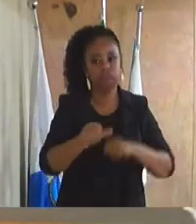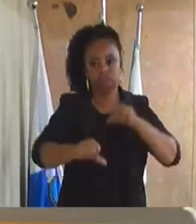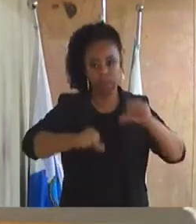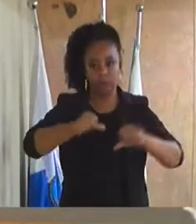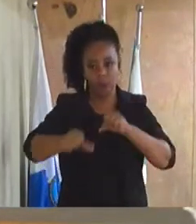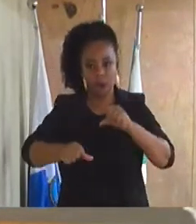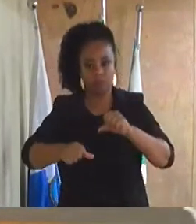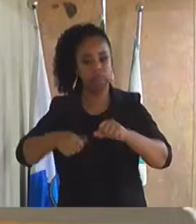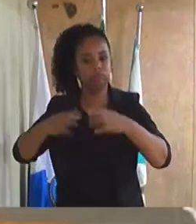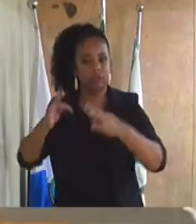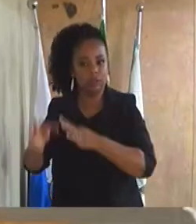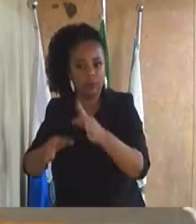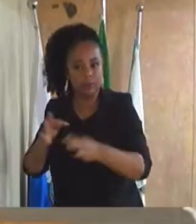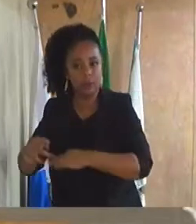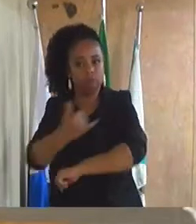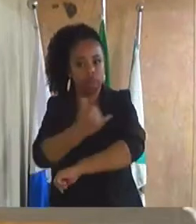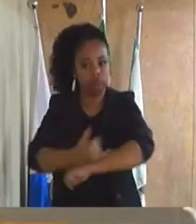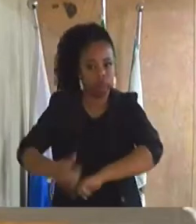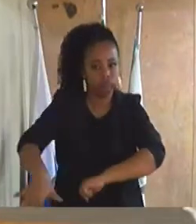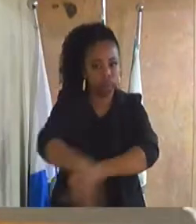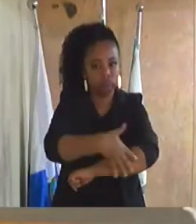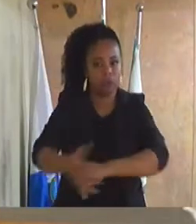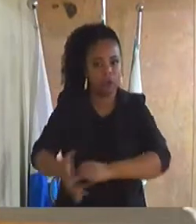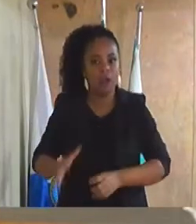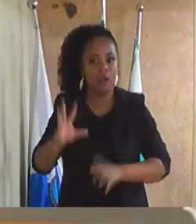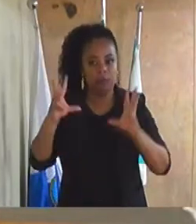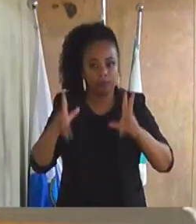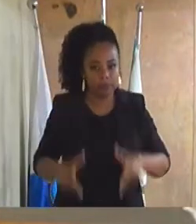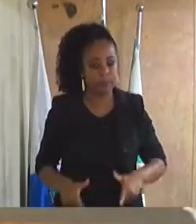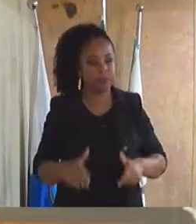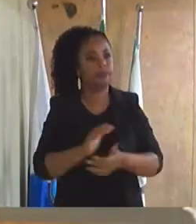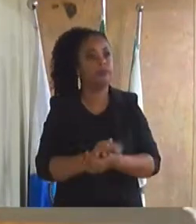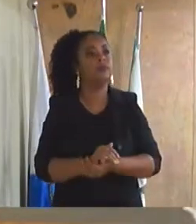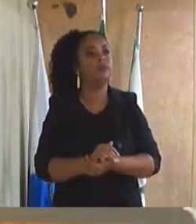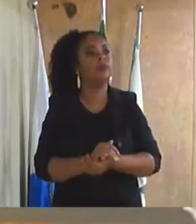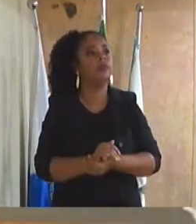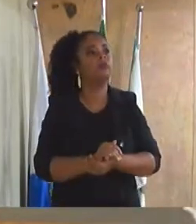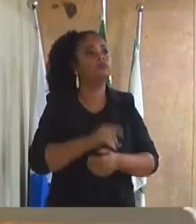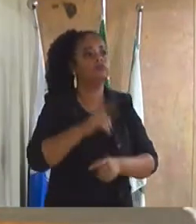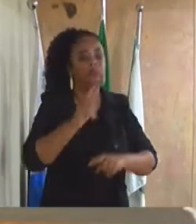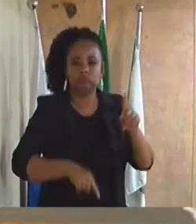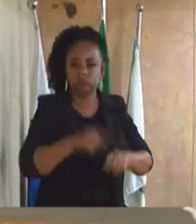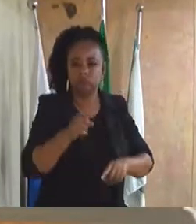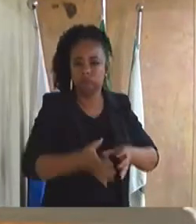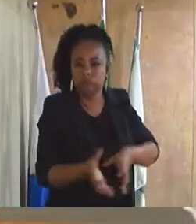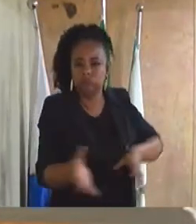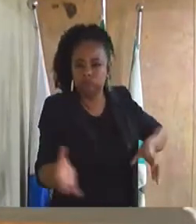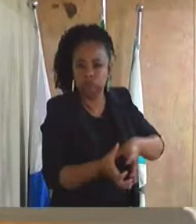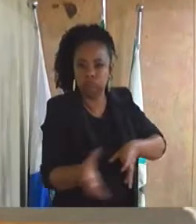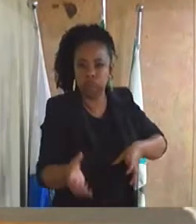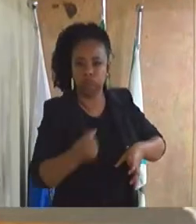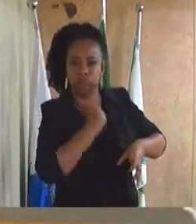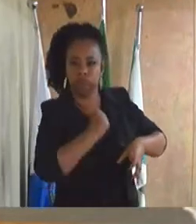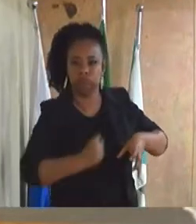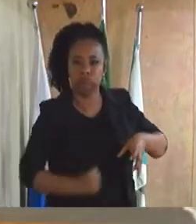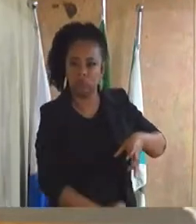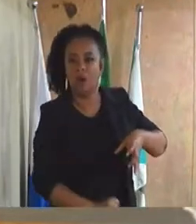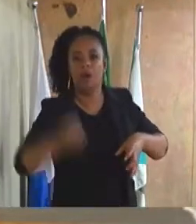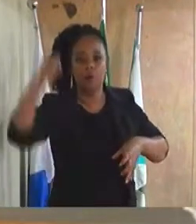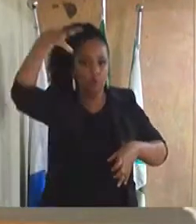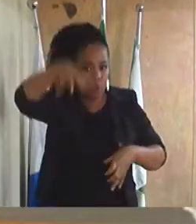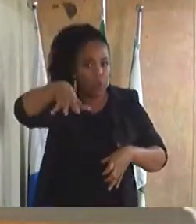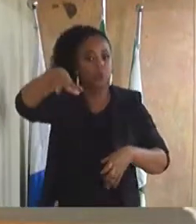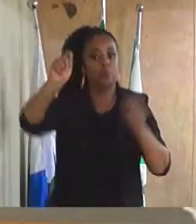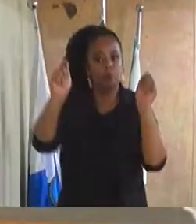pavimentação, recapeamento, drenagem, manutenção da rede de esgoto, revisão de iluminação pública,